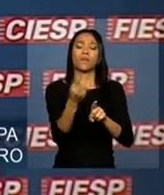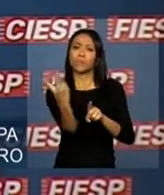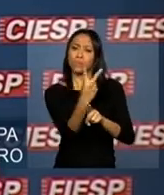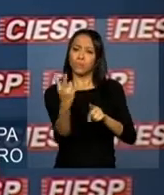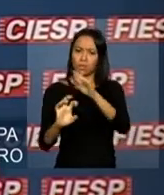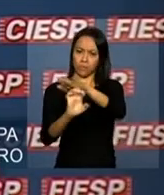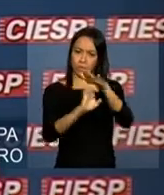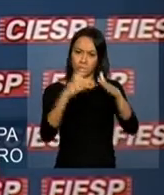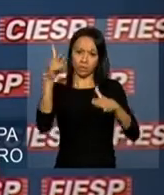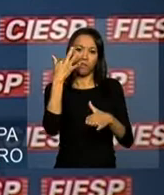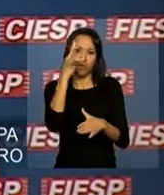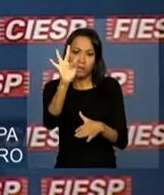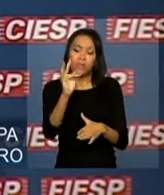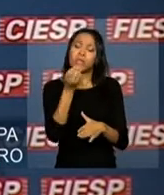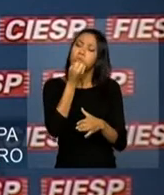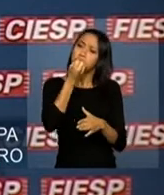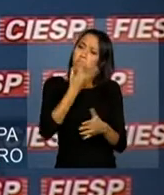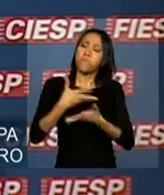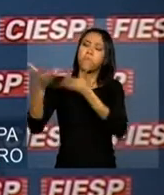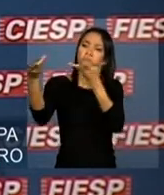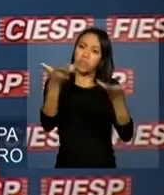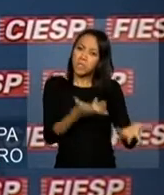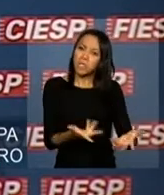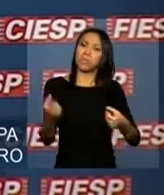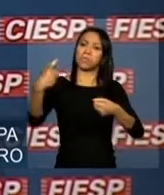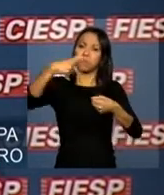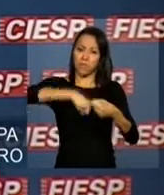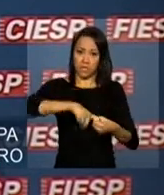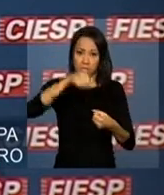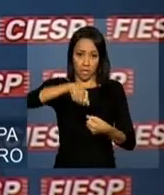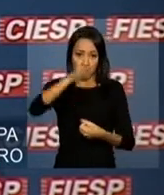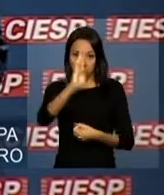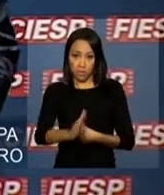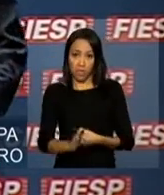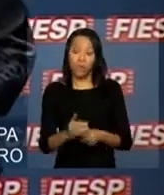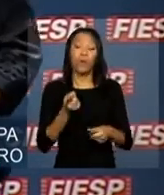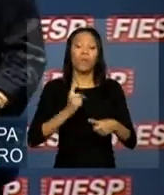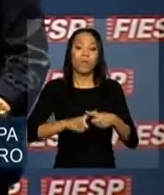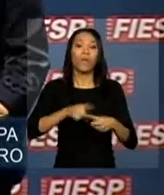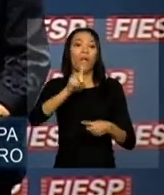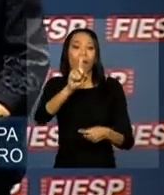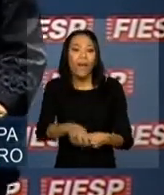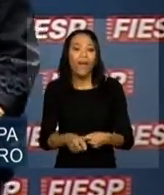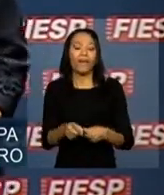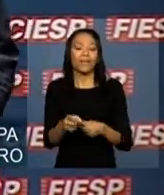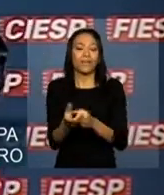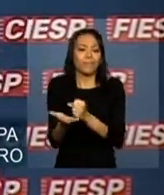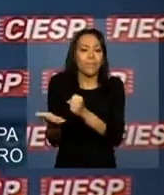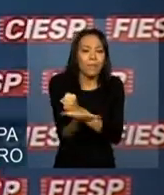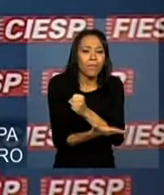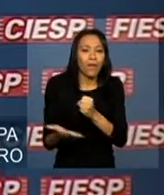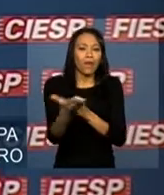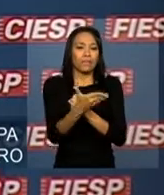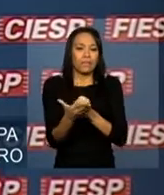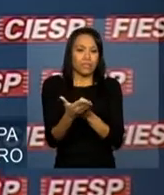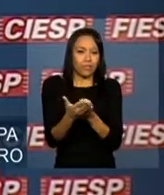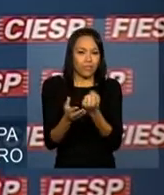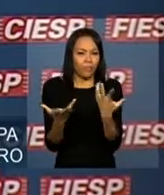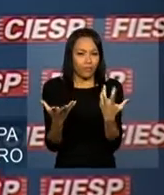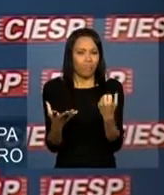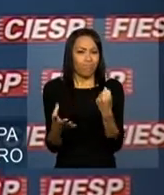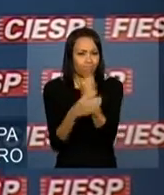-vindas, são muito bem-vindas no Brasil, pois se dão em bases equilibradas e com sentido